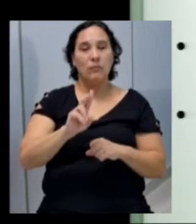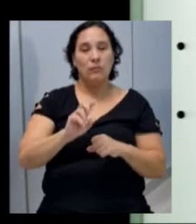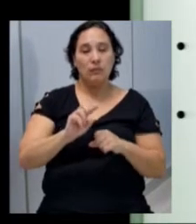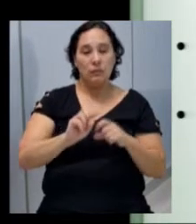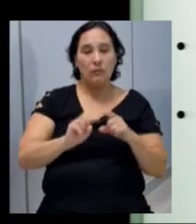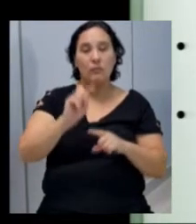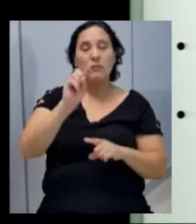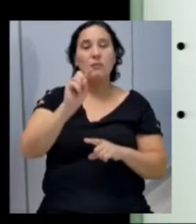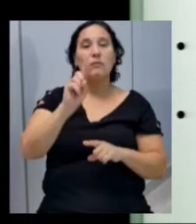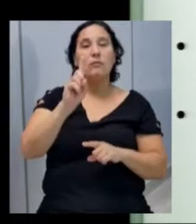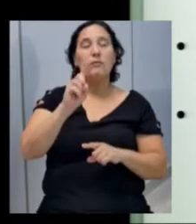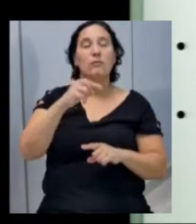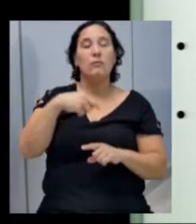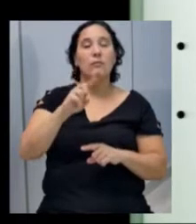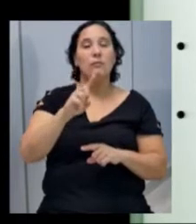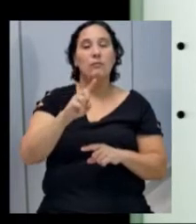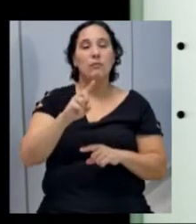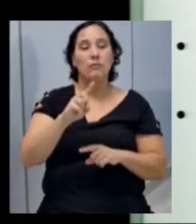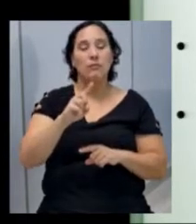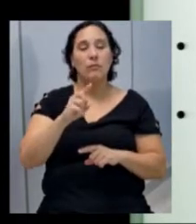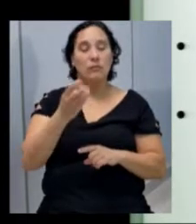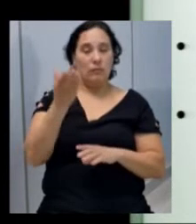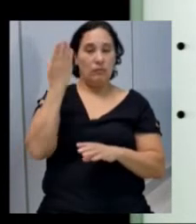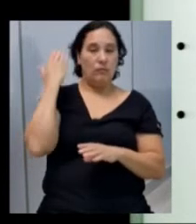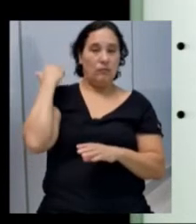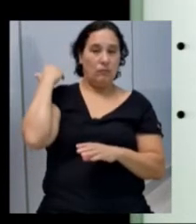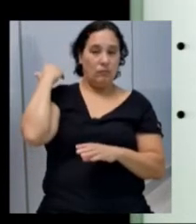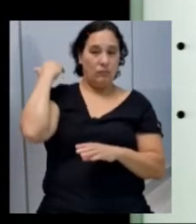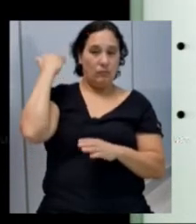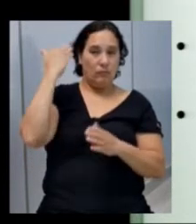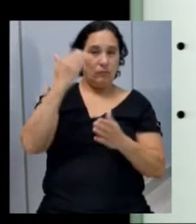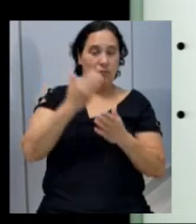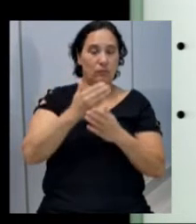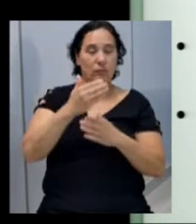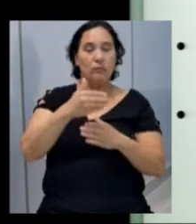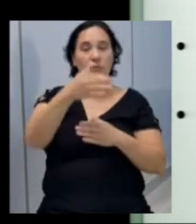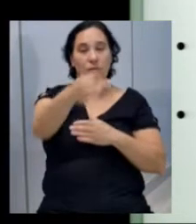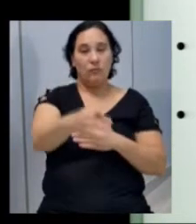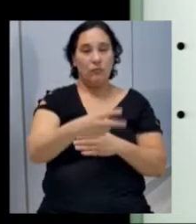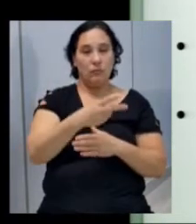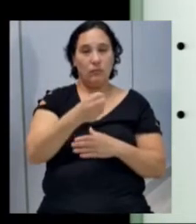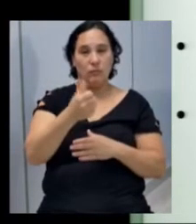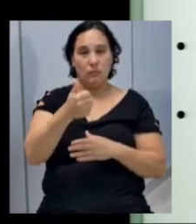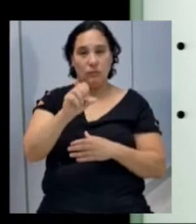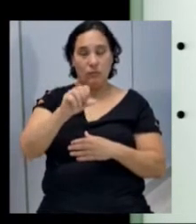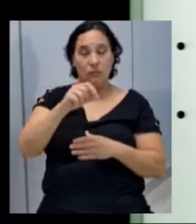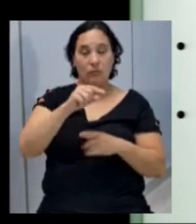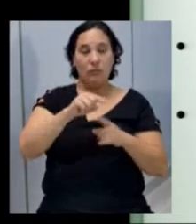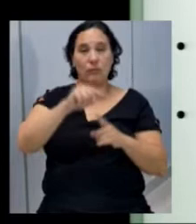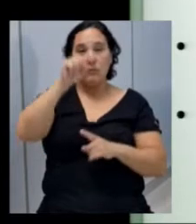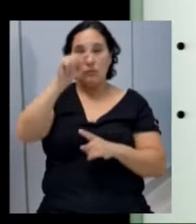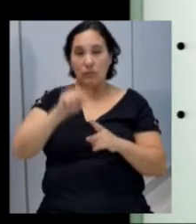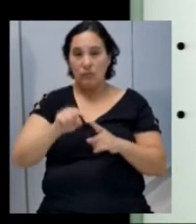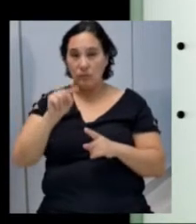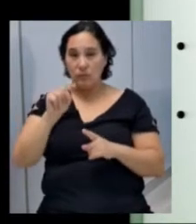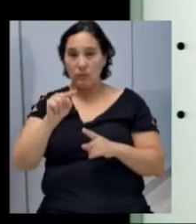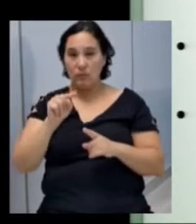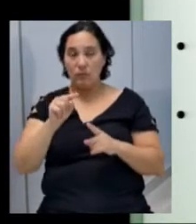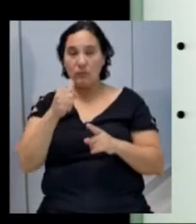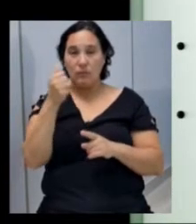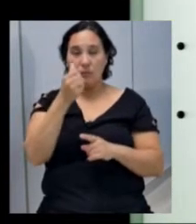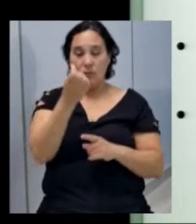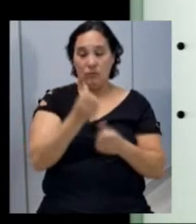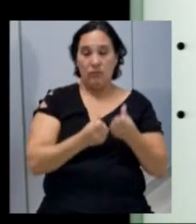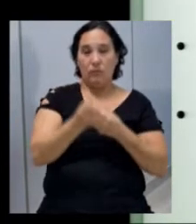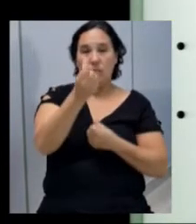receita foi a previsão das receitas correntes do exercício de 2019, considerada a média mensal de arrecadação até o primeiro